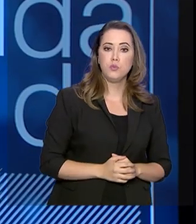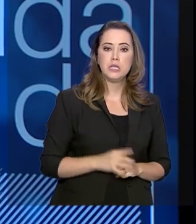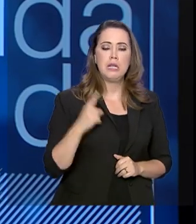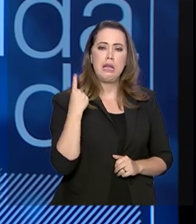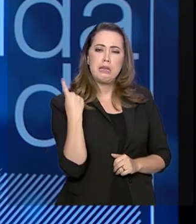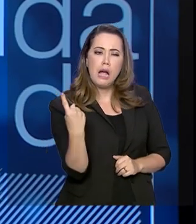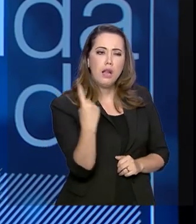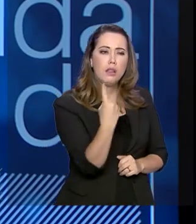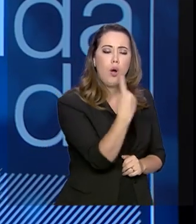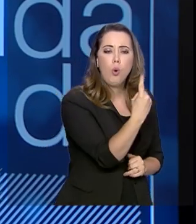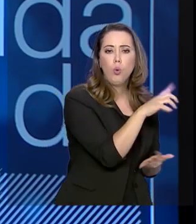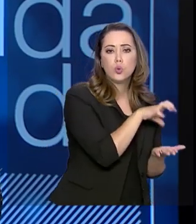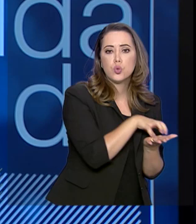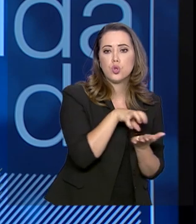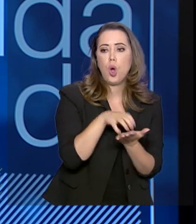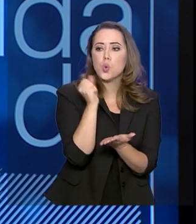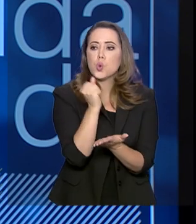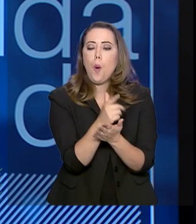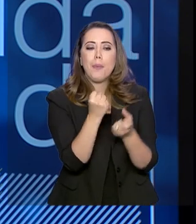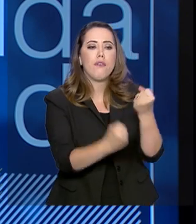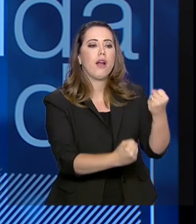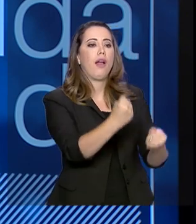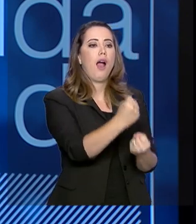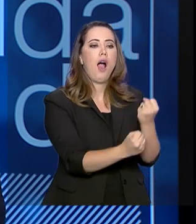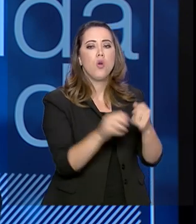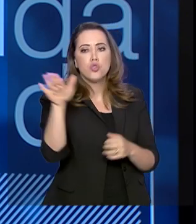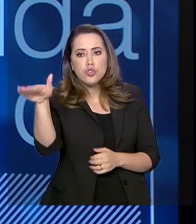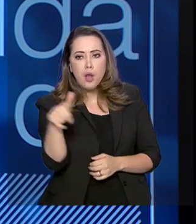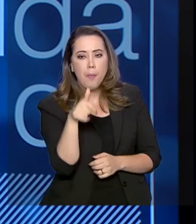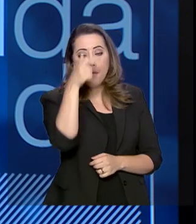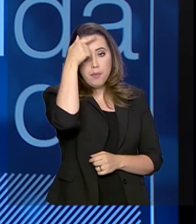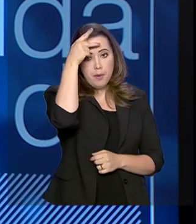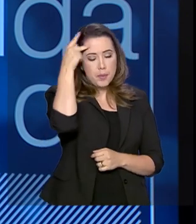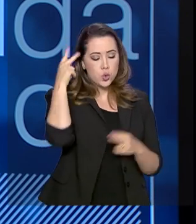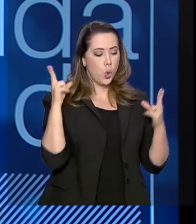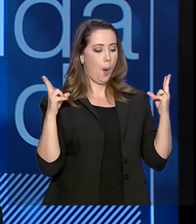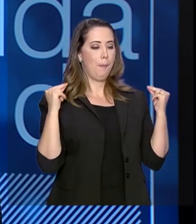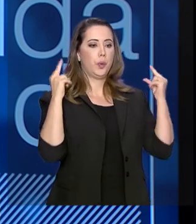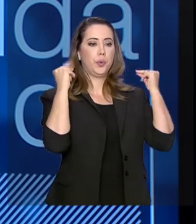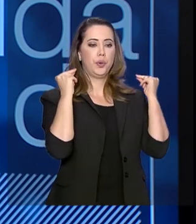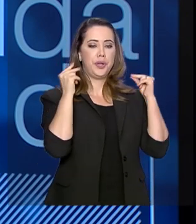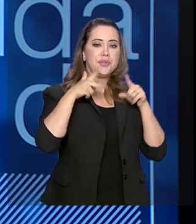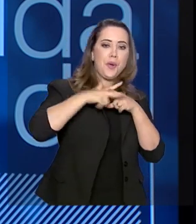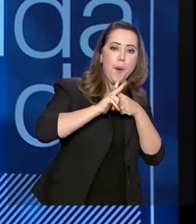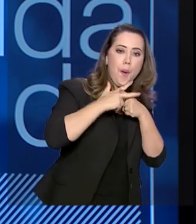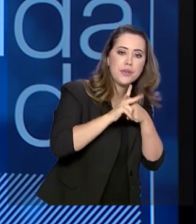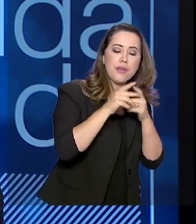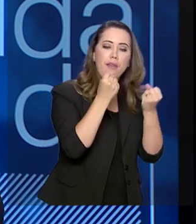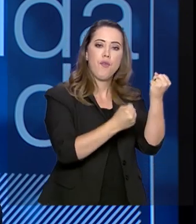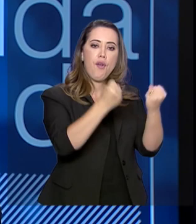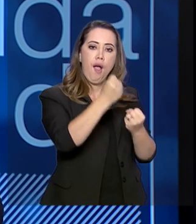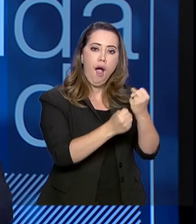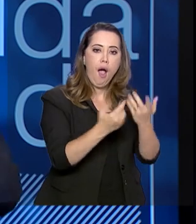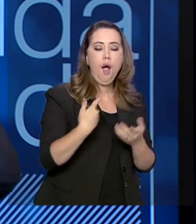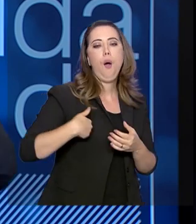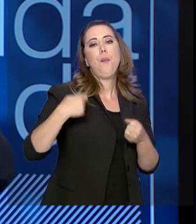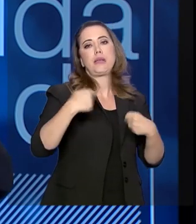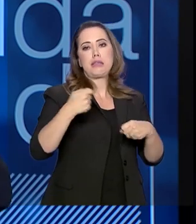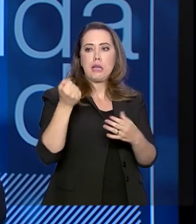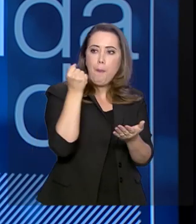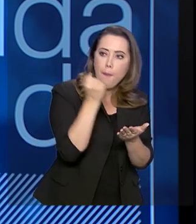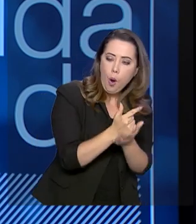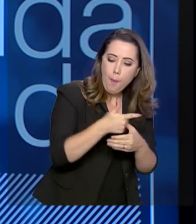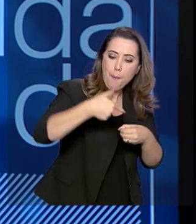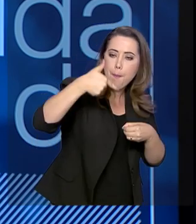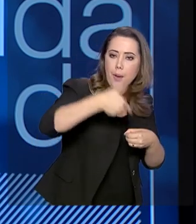comprava veículos, contratava motorista, contratava manutenção dos veículos, contratava combustível, tinha